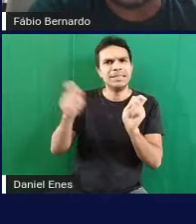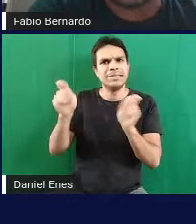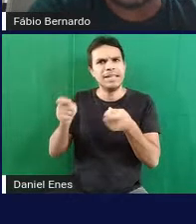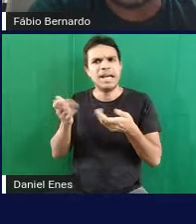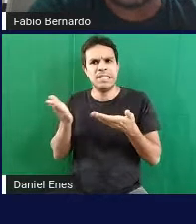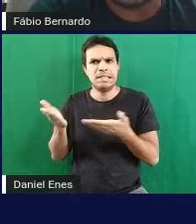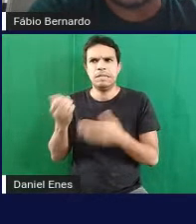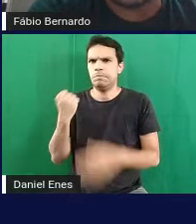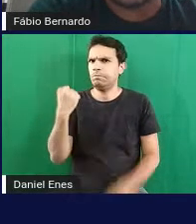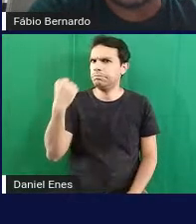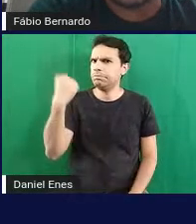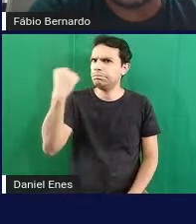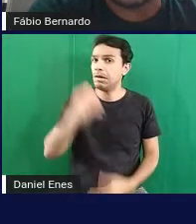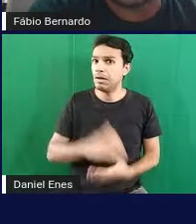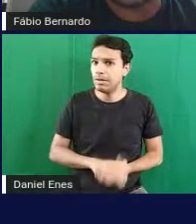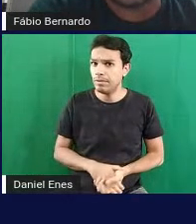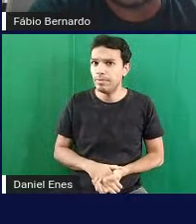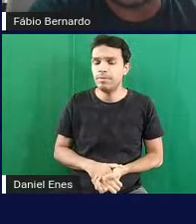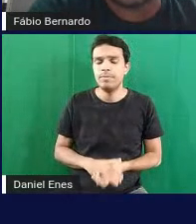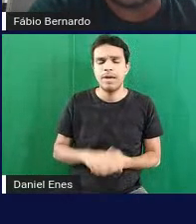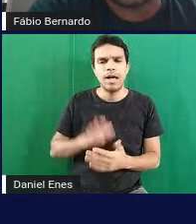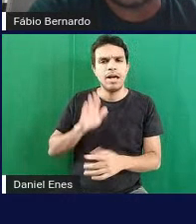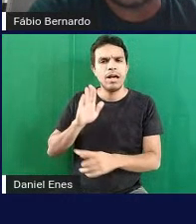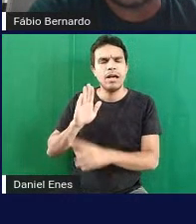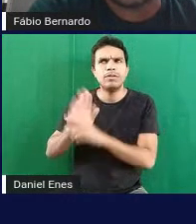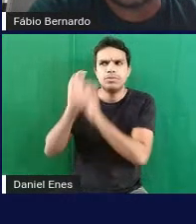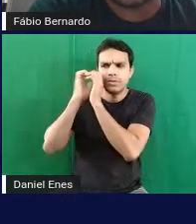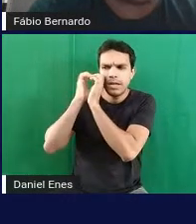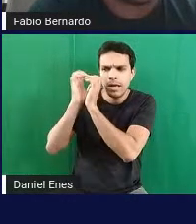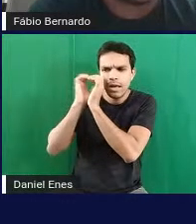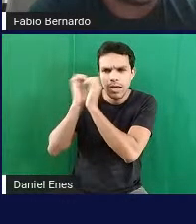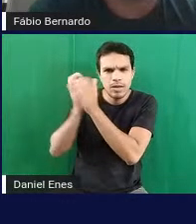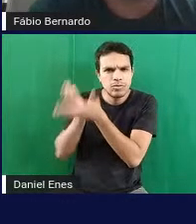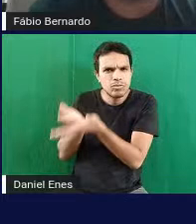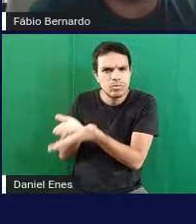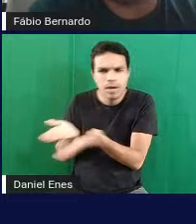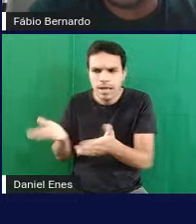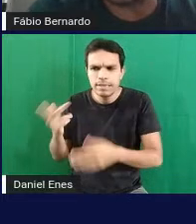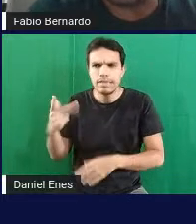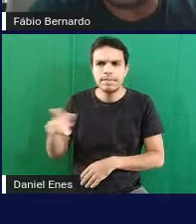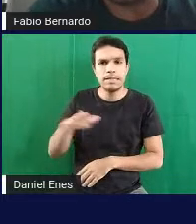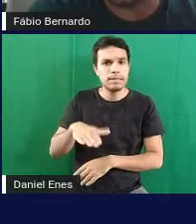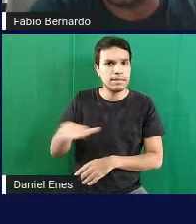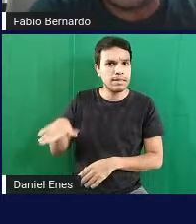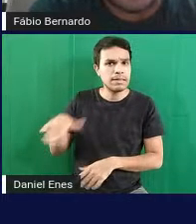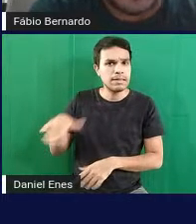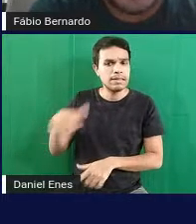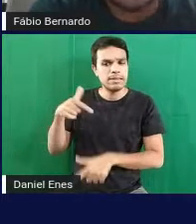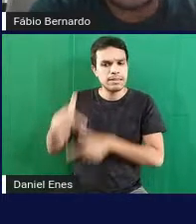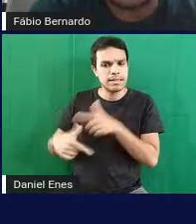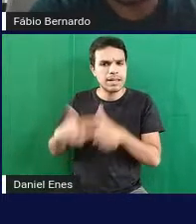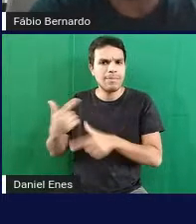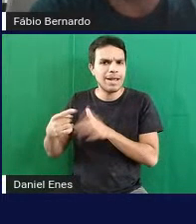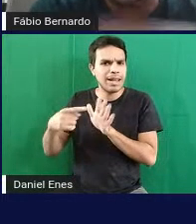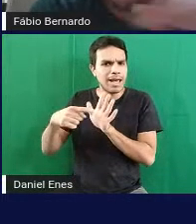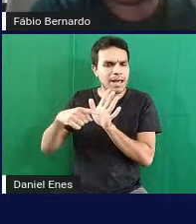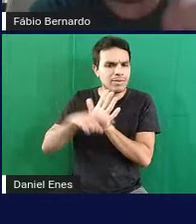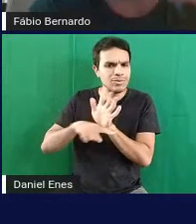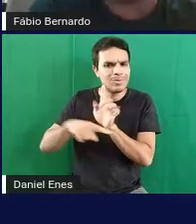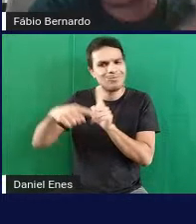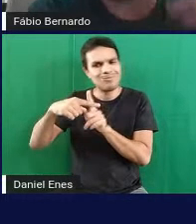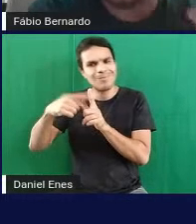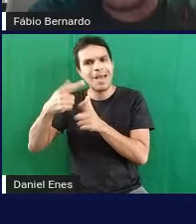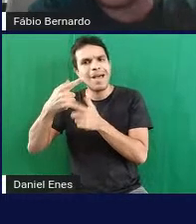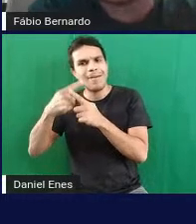pra desenvolver o raciocínio das crianças pra trabalhar as primeiras operações e